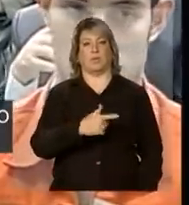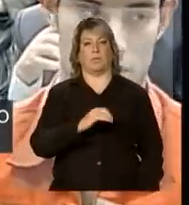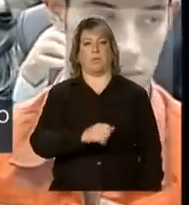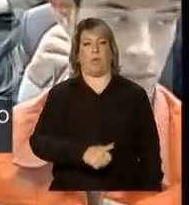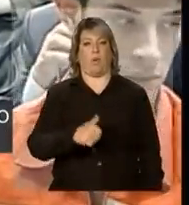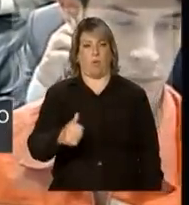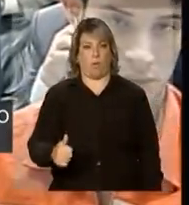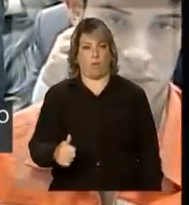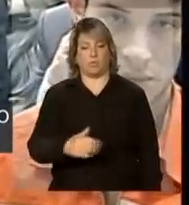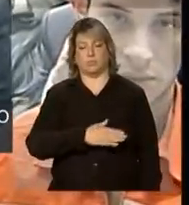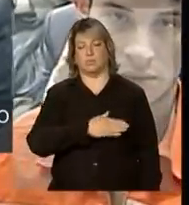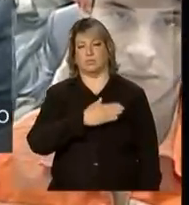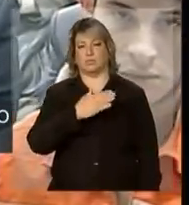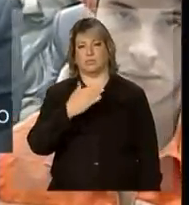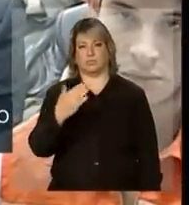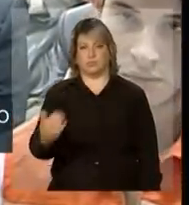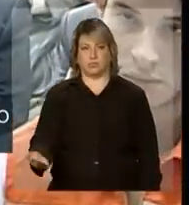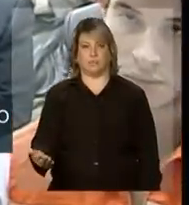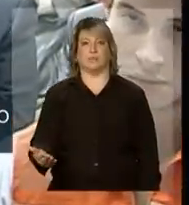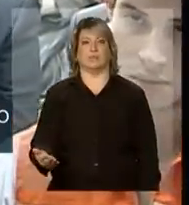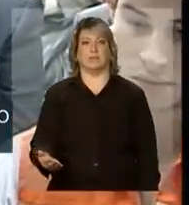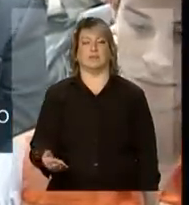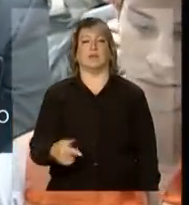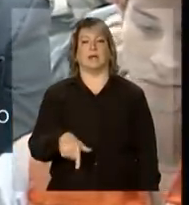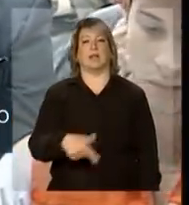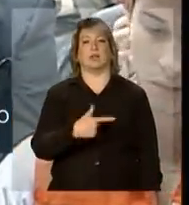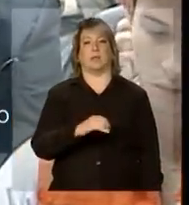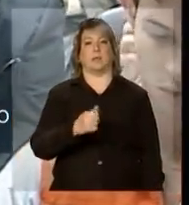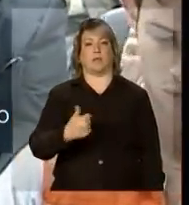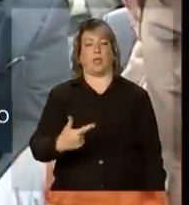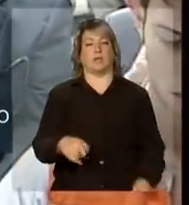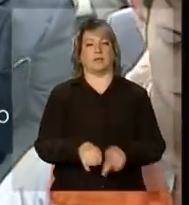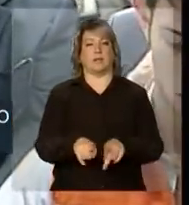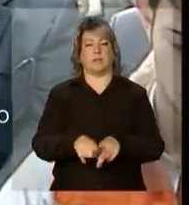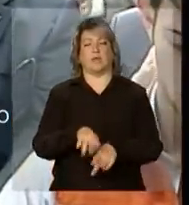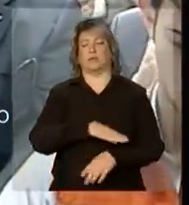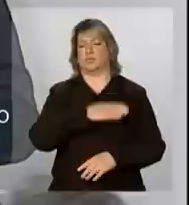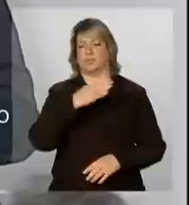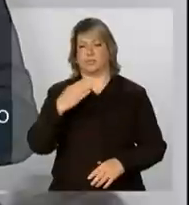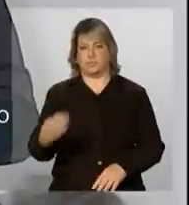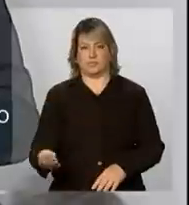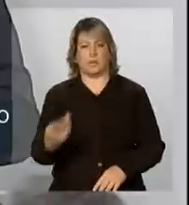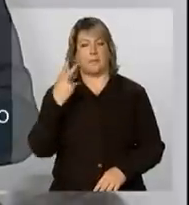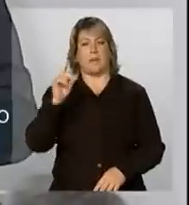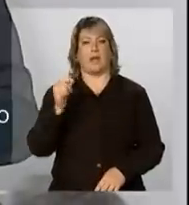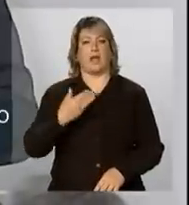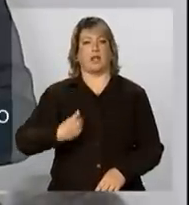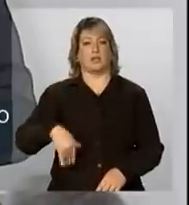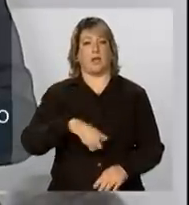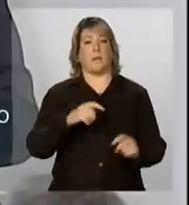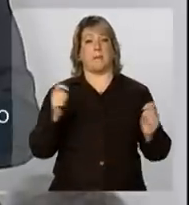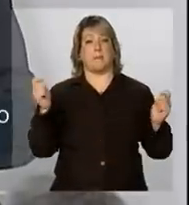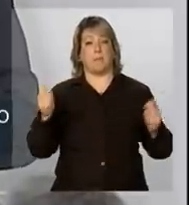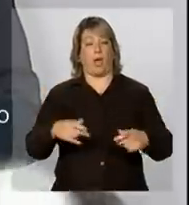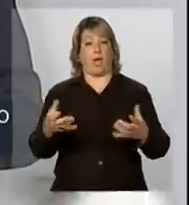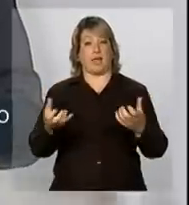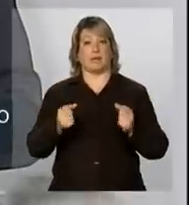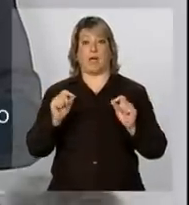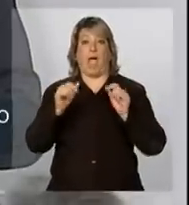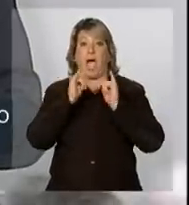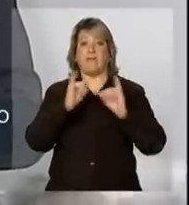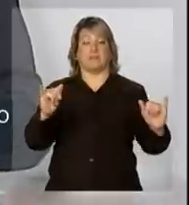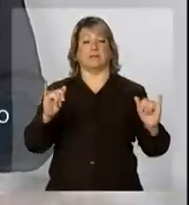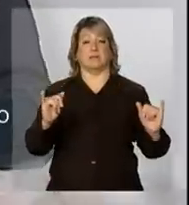durante todo o ano de 2012, para que a gente possa receber alertas